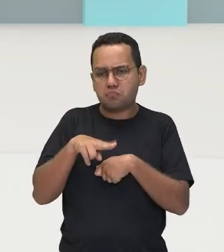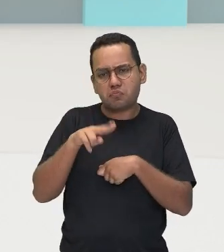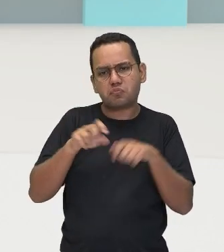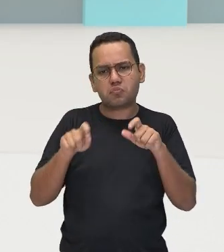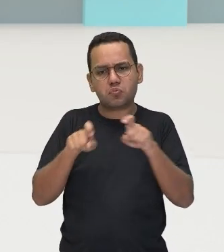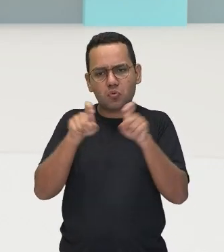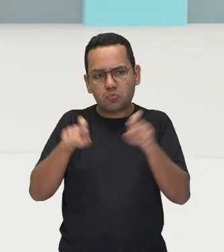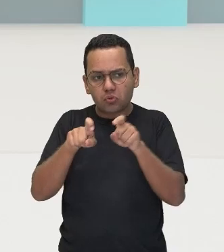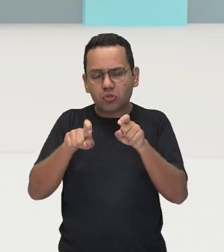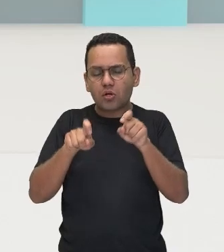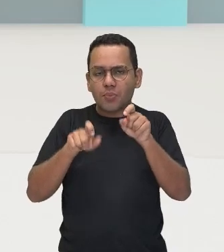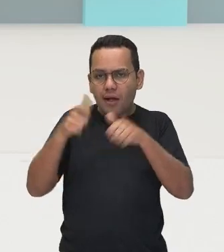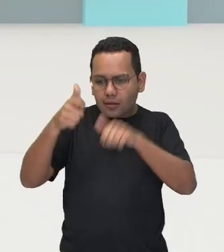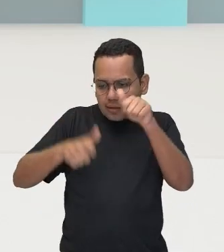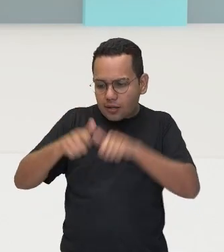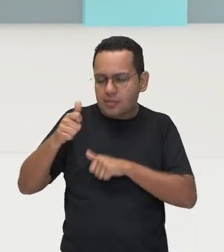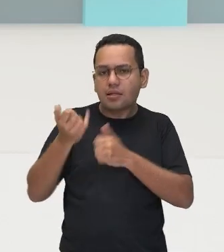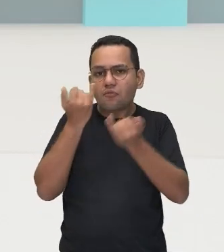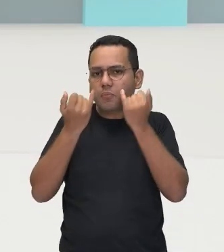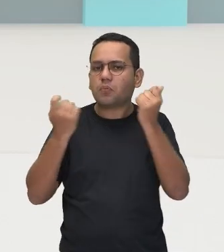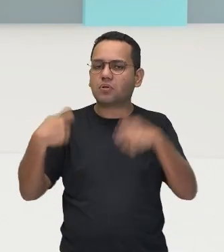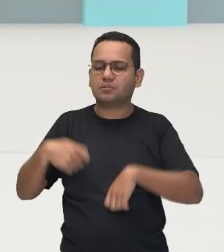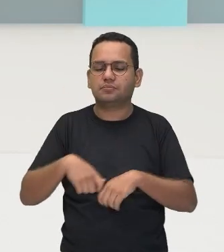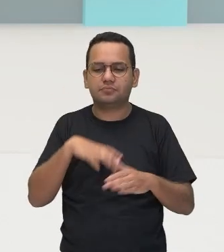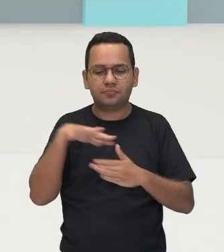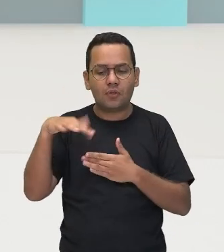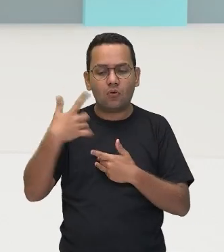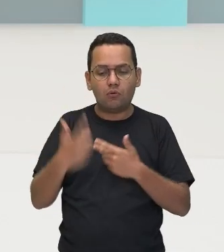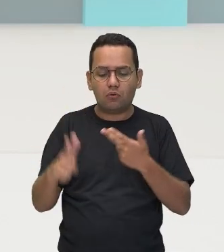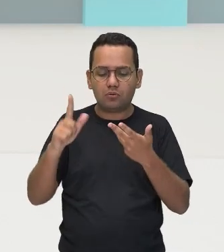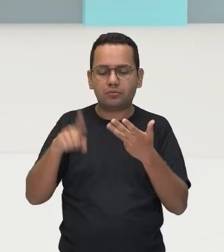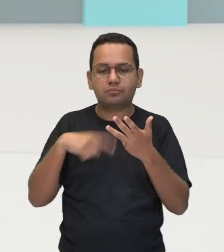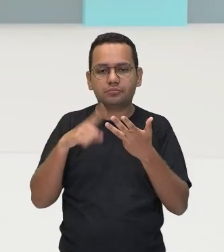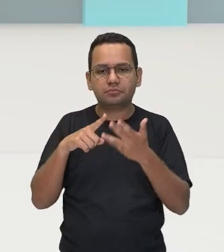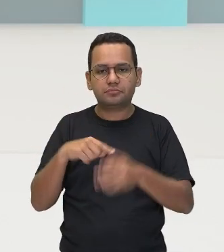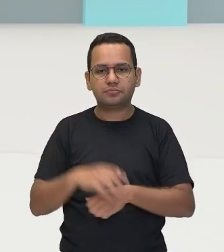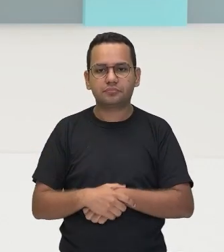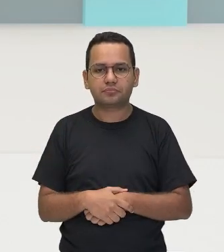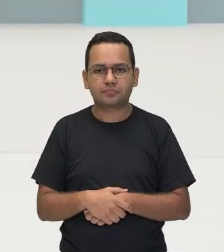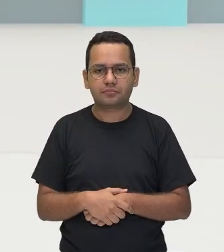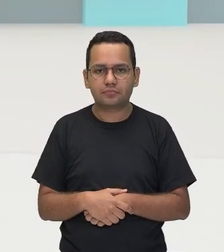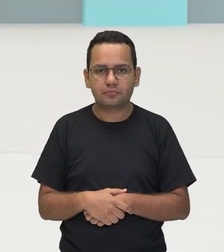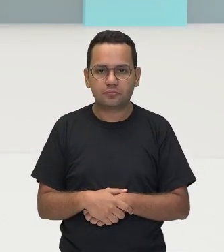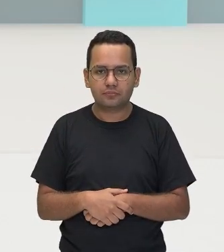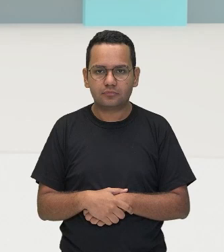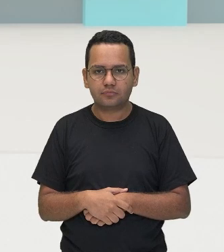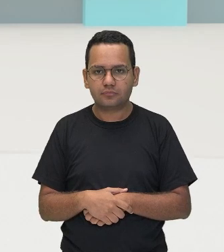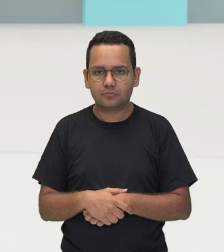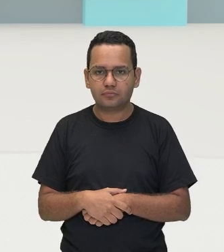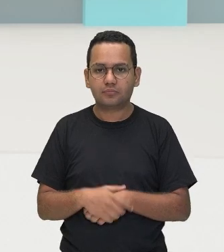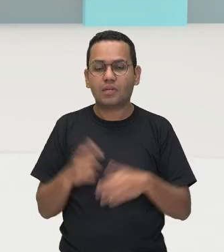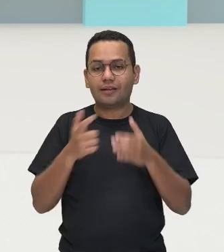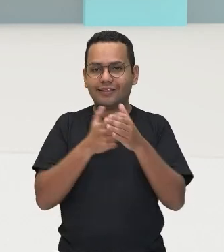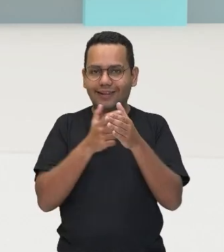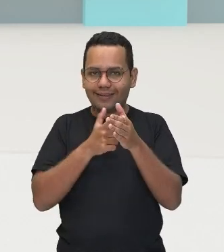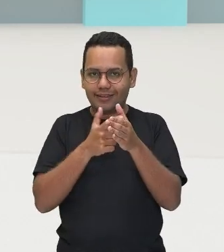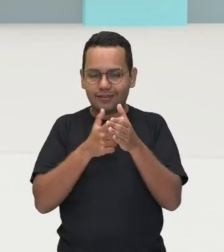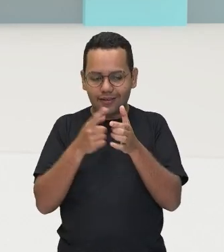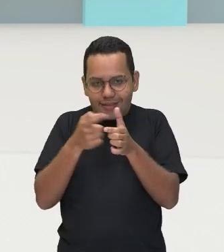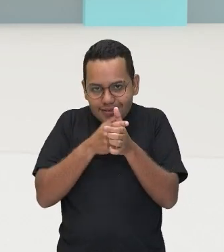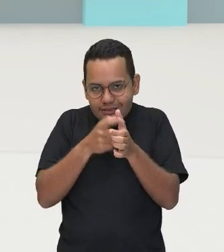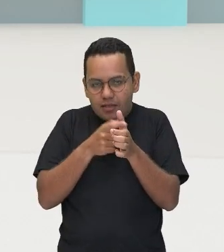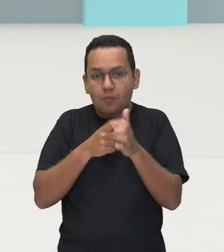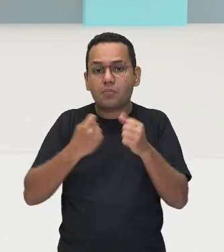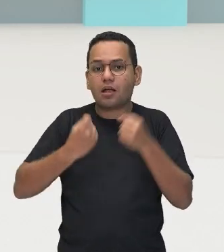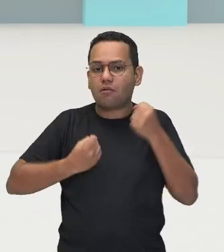Bacana. Nós também falamos aí dos tênis de corrida, com tecnologia de amortecimento, que antigamente não tinha. É, bateu